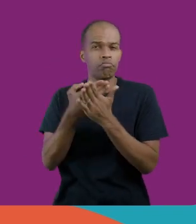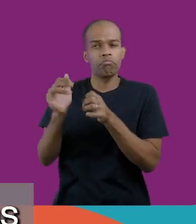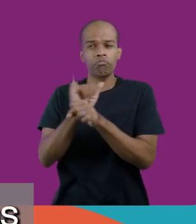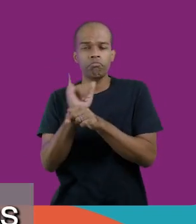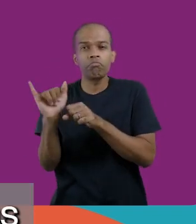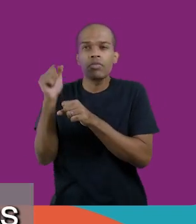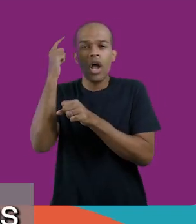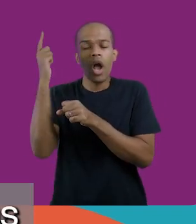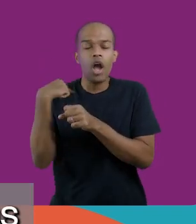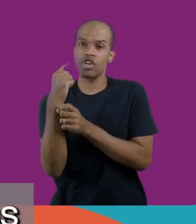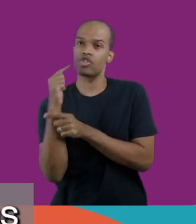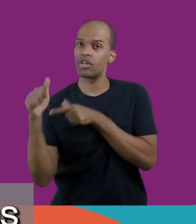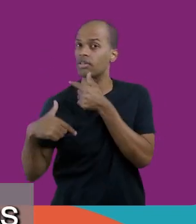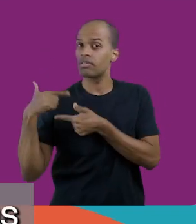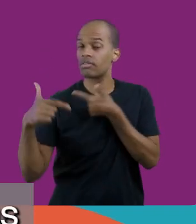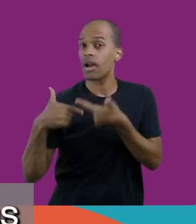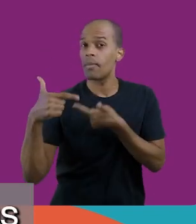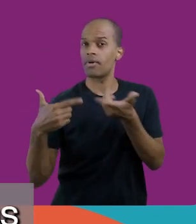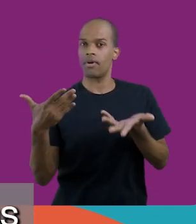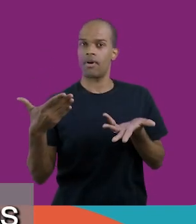escolar, da gente trabalhar